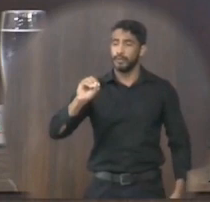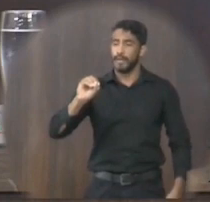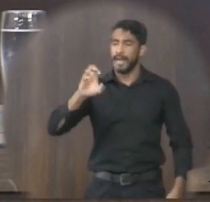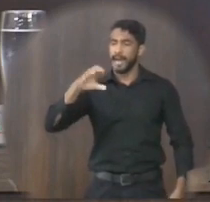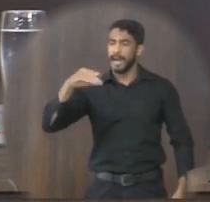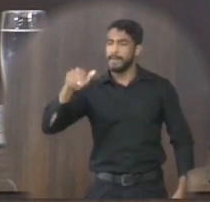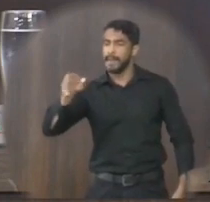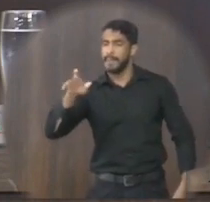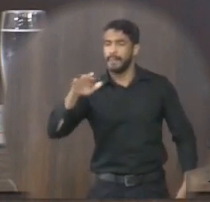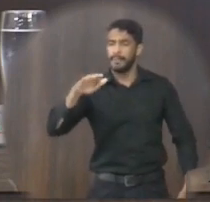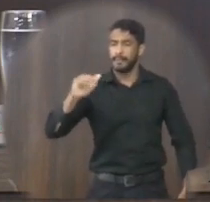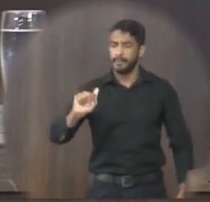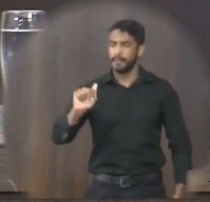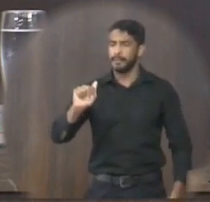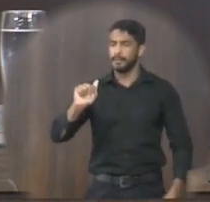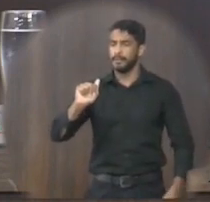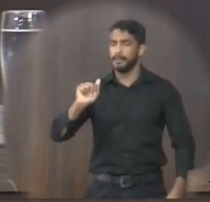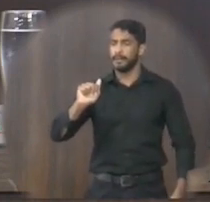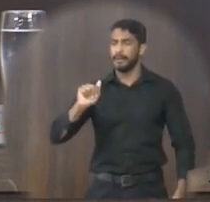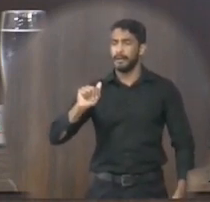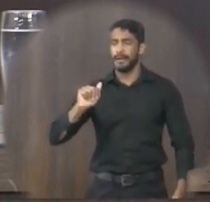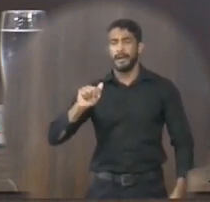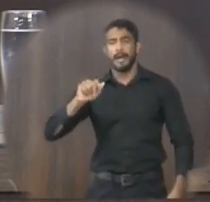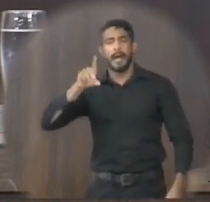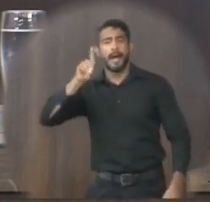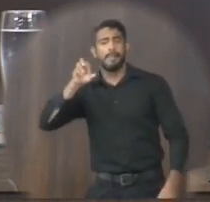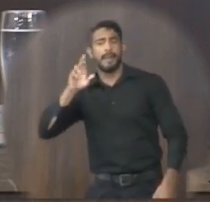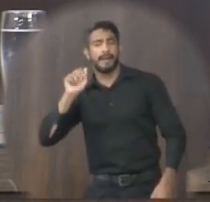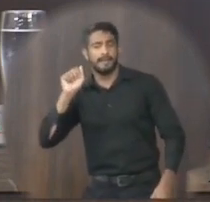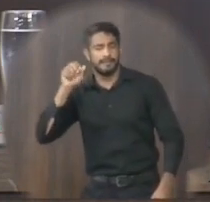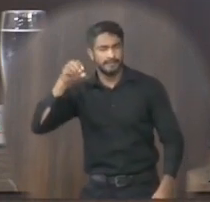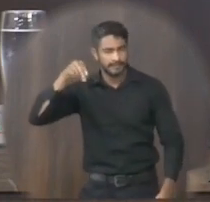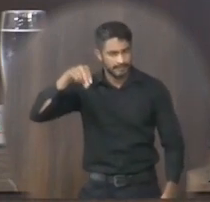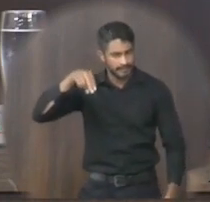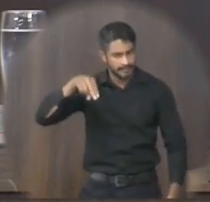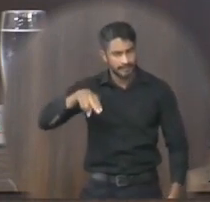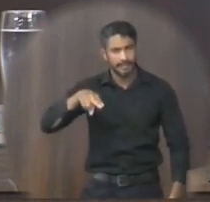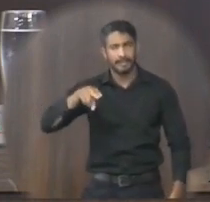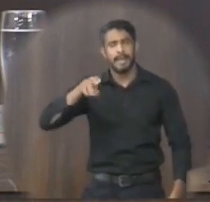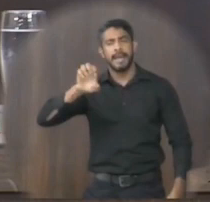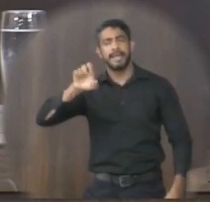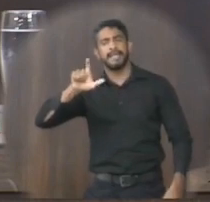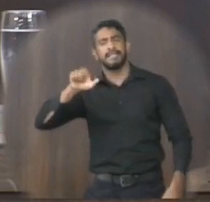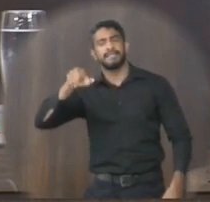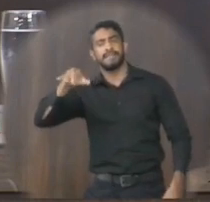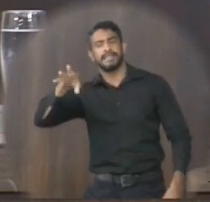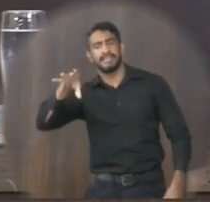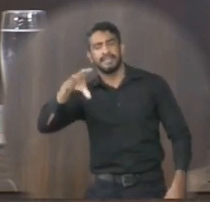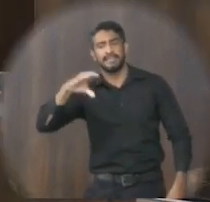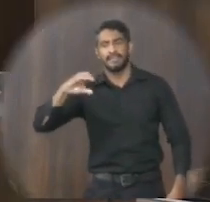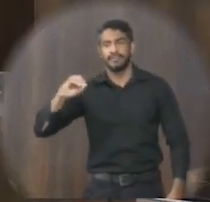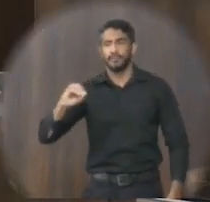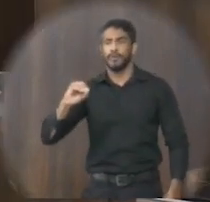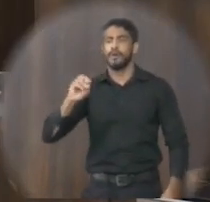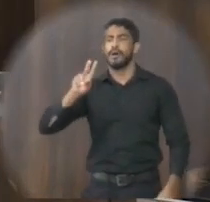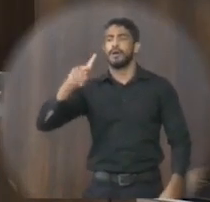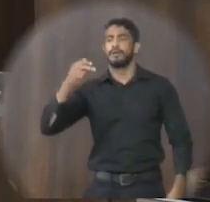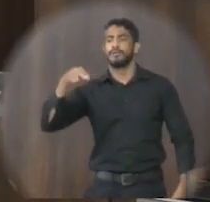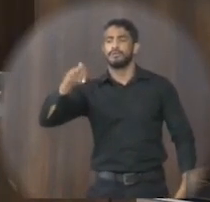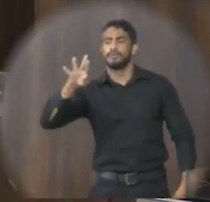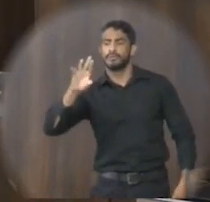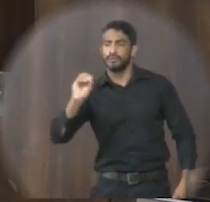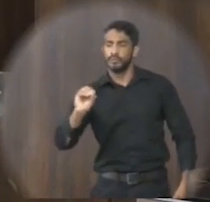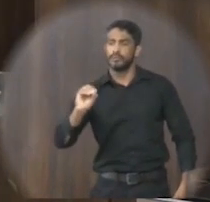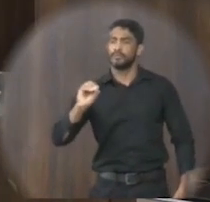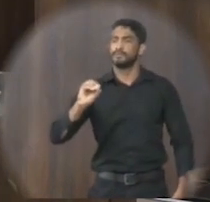Carmelina Romana da Silva Teixeira Derlan Miranda dos Reis Elismarcio Borges Ferreira Hugo Leonardo